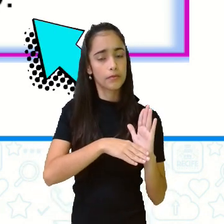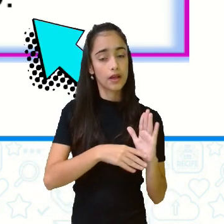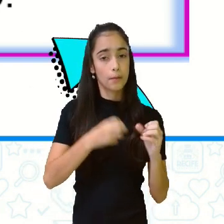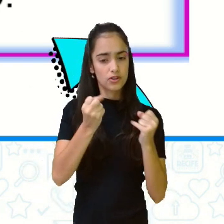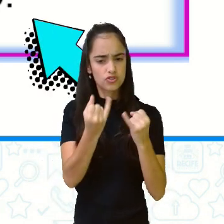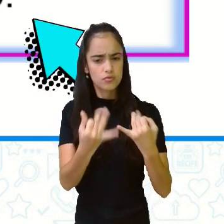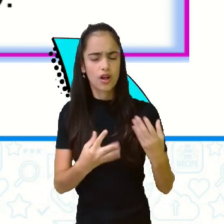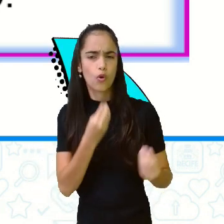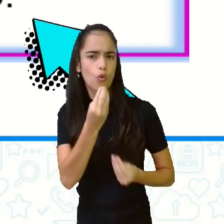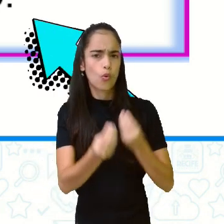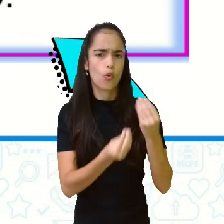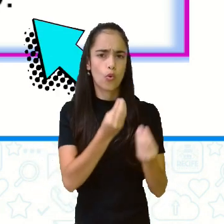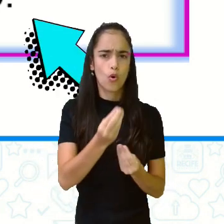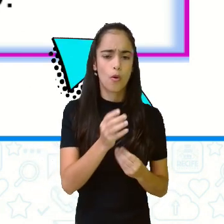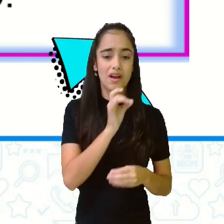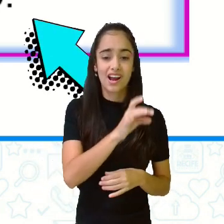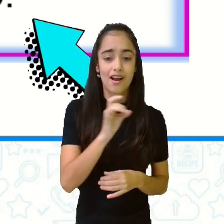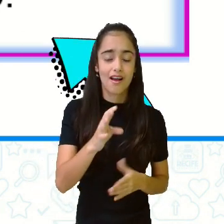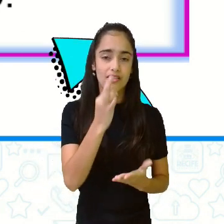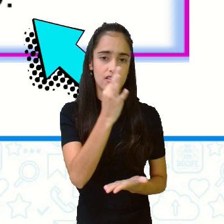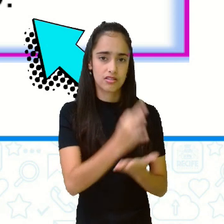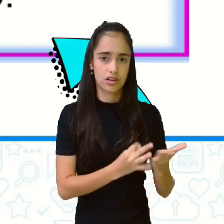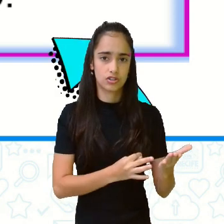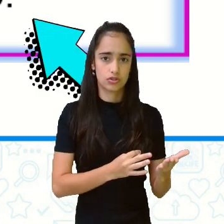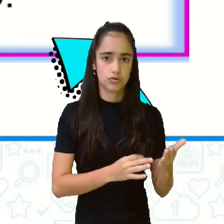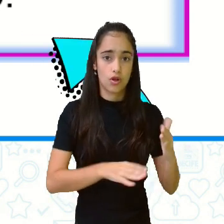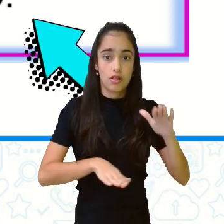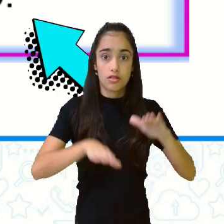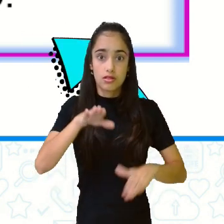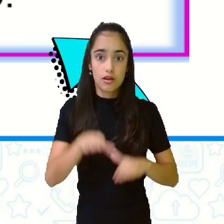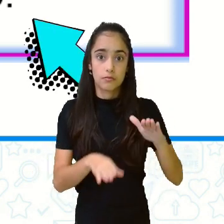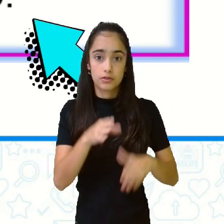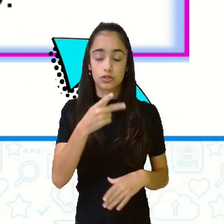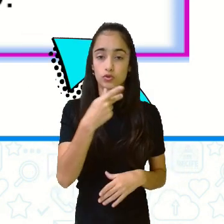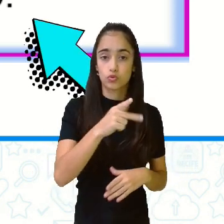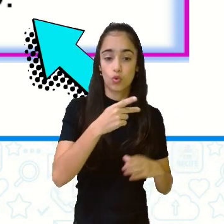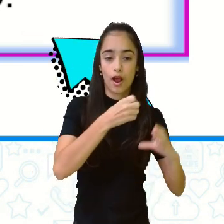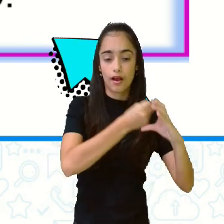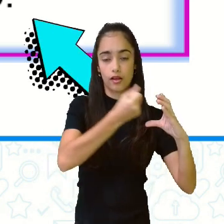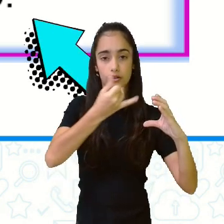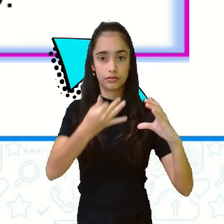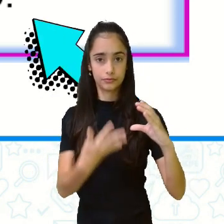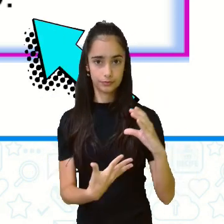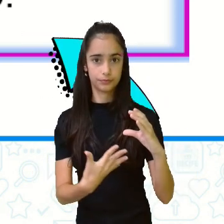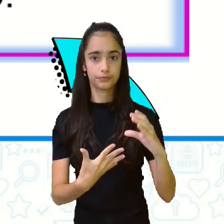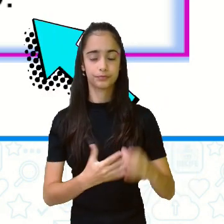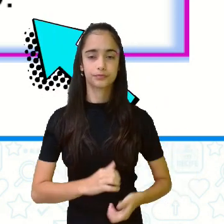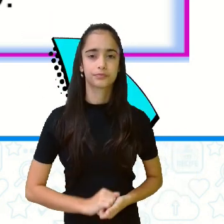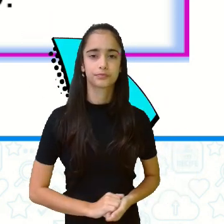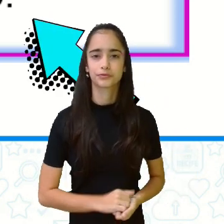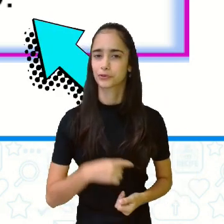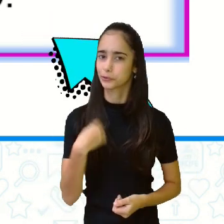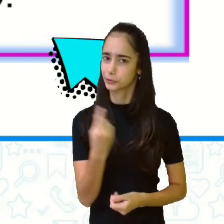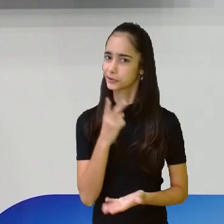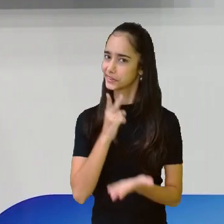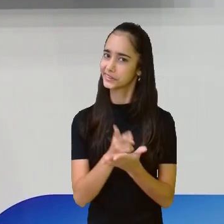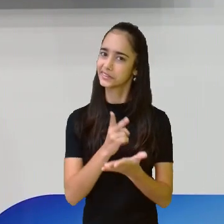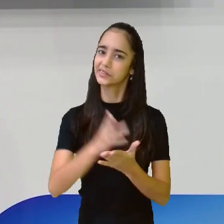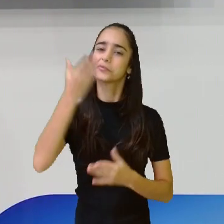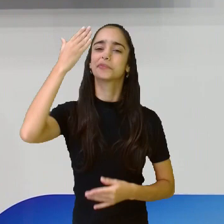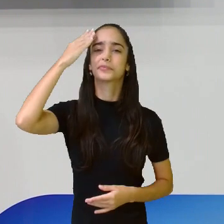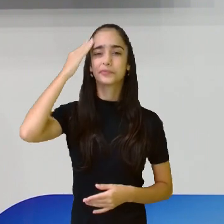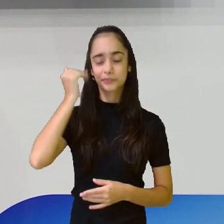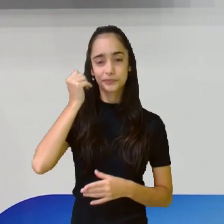textos de acordo com suas características. A gente aí sempre sabe que